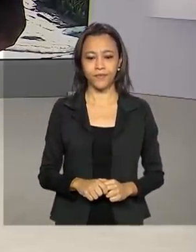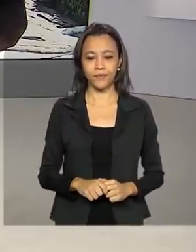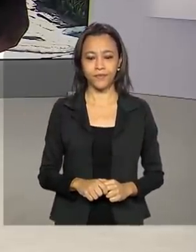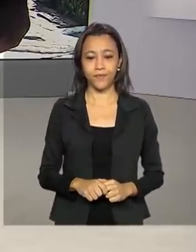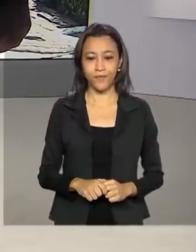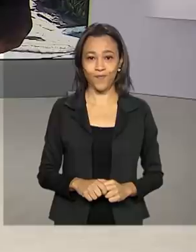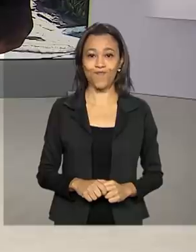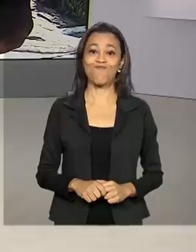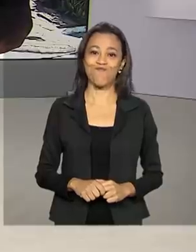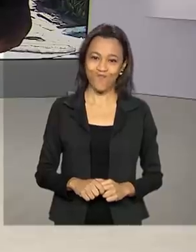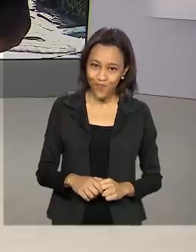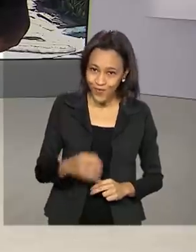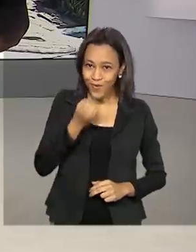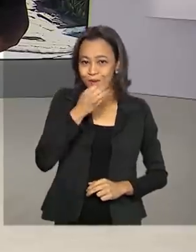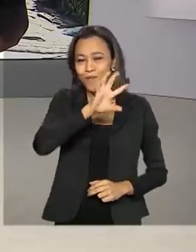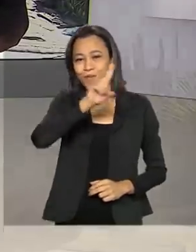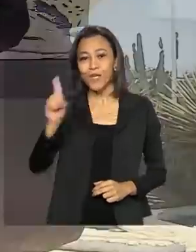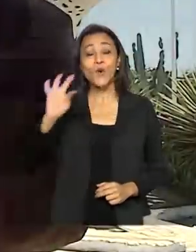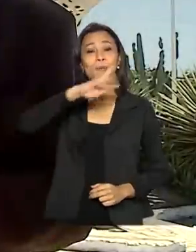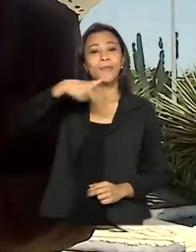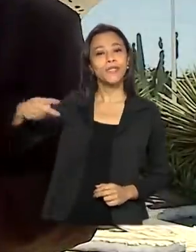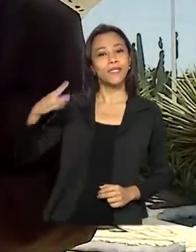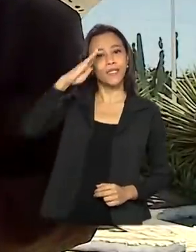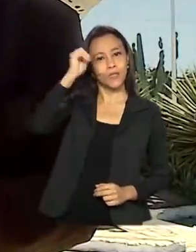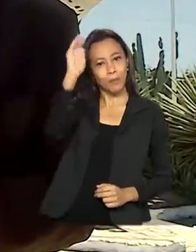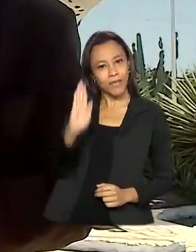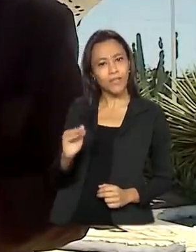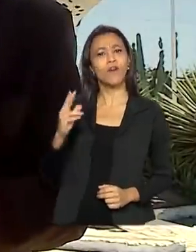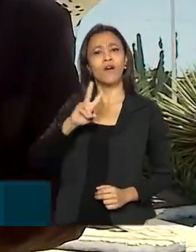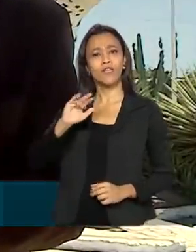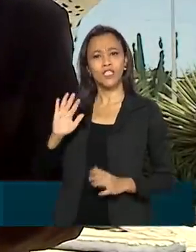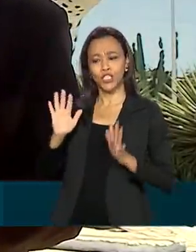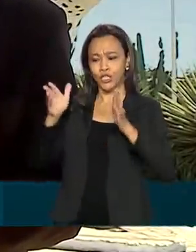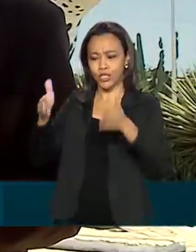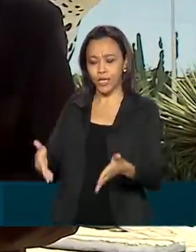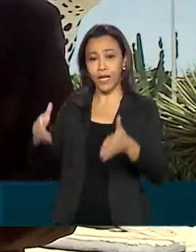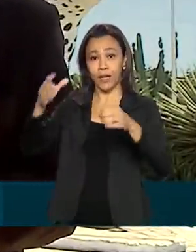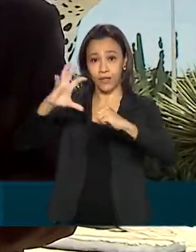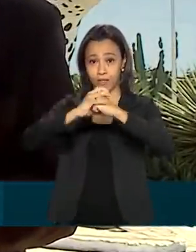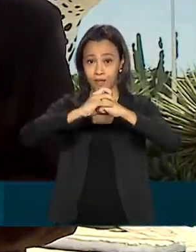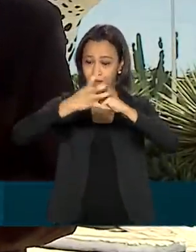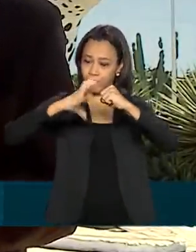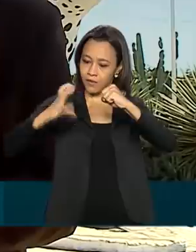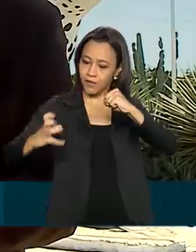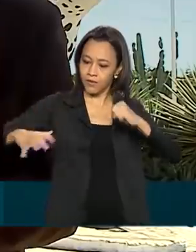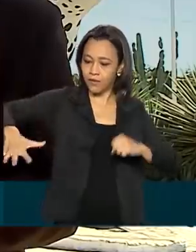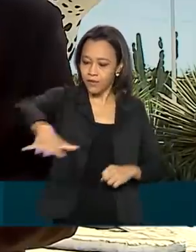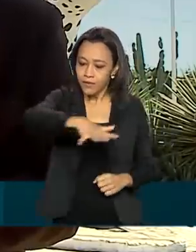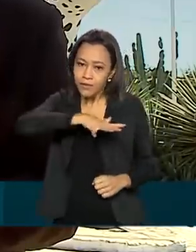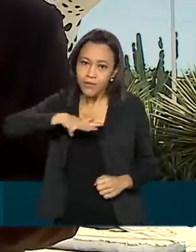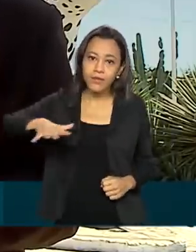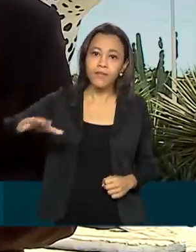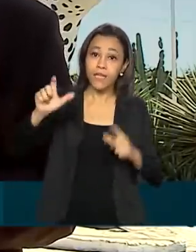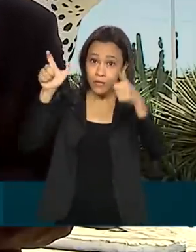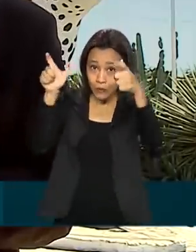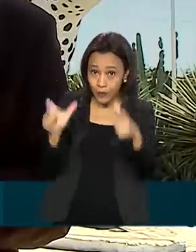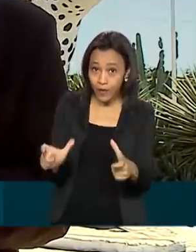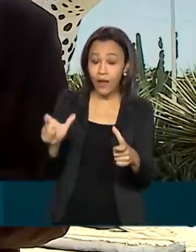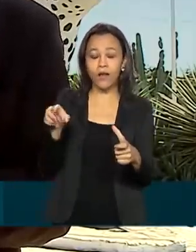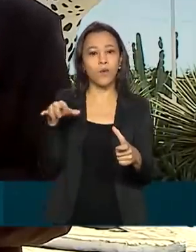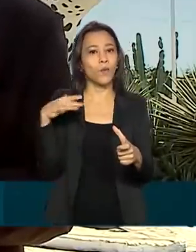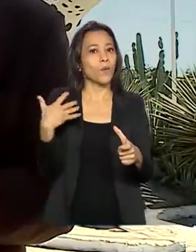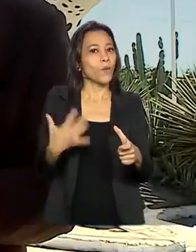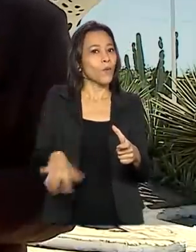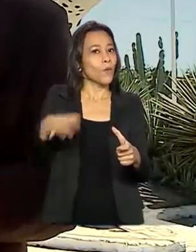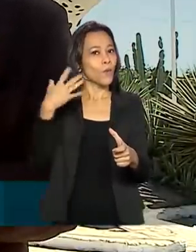Bom dia, Renato. O presidente da República Jair Bolsonaro deve chegar no Parque Nacional da Serra da Capivara no fim da manhã de hoje. O parque é considerado um